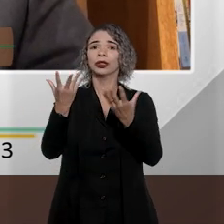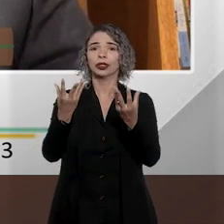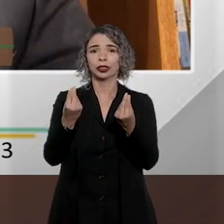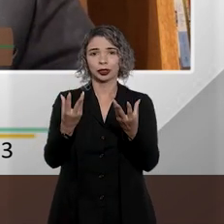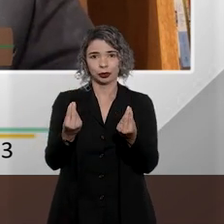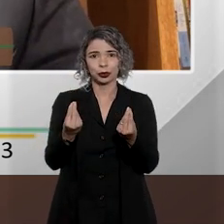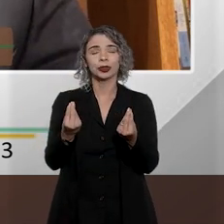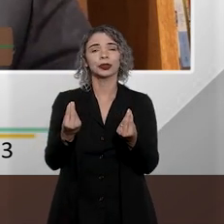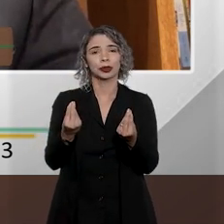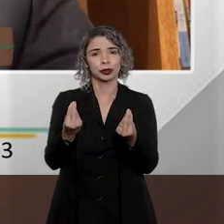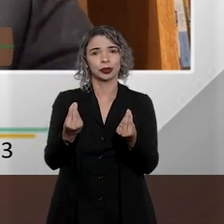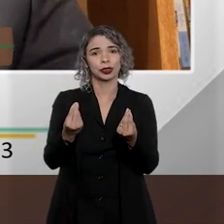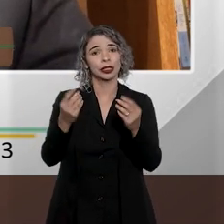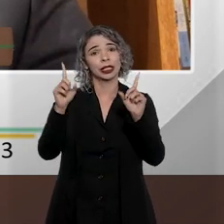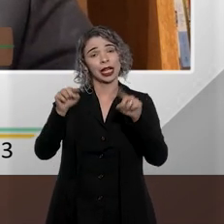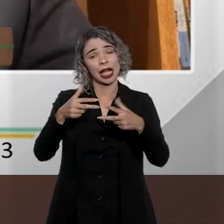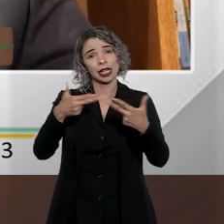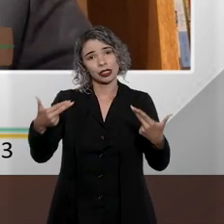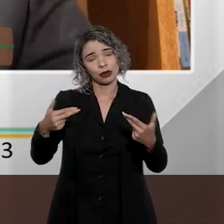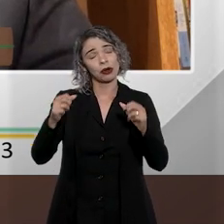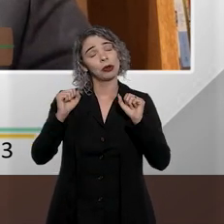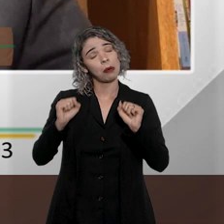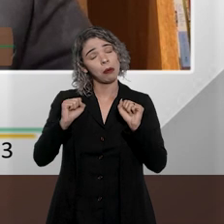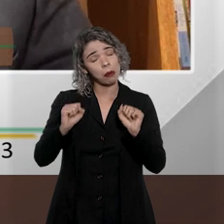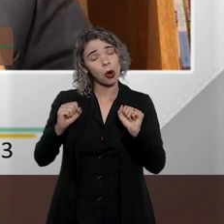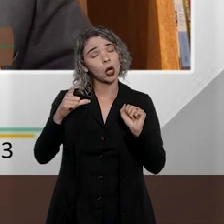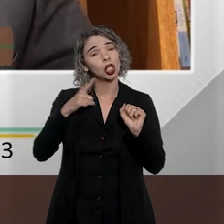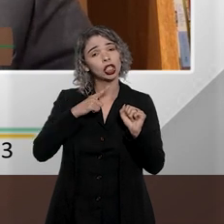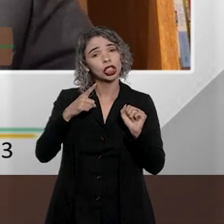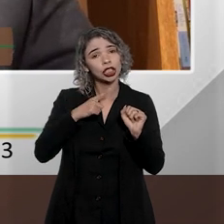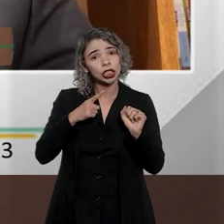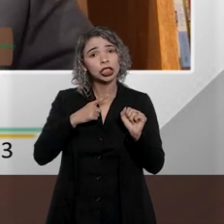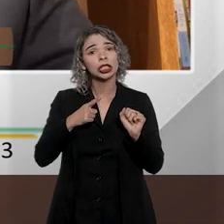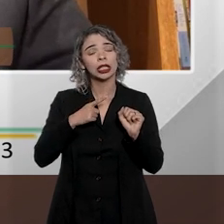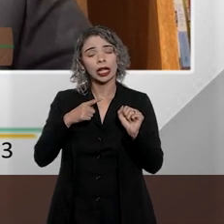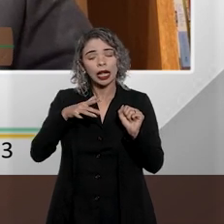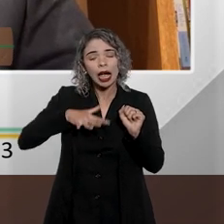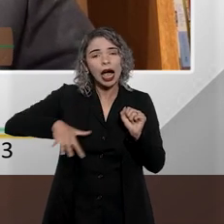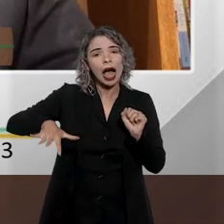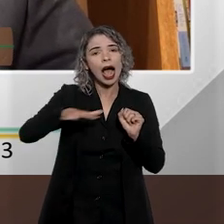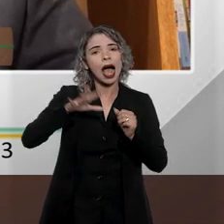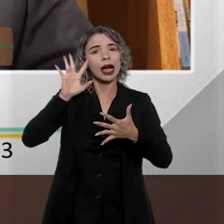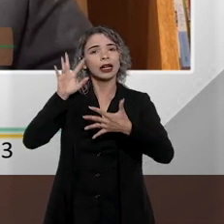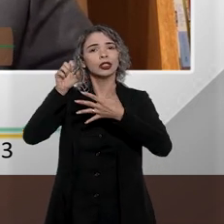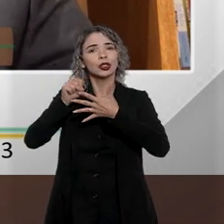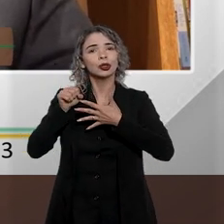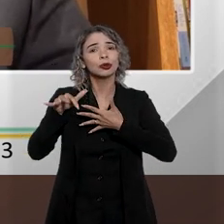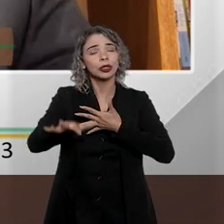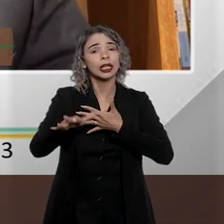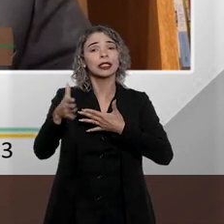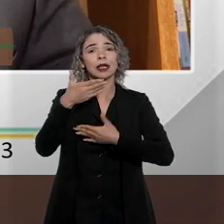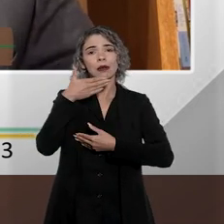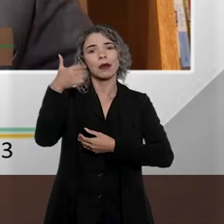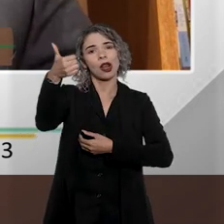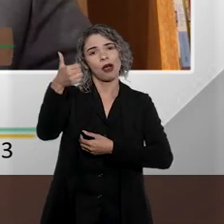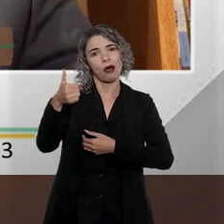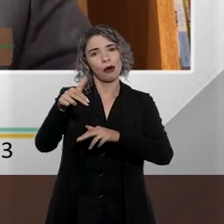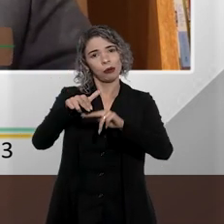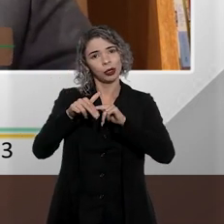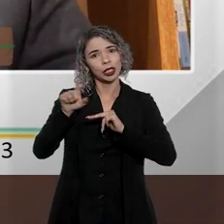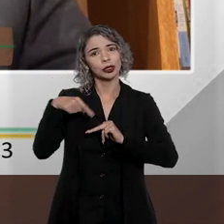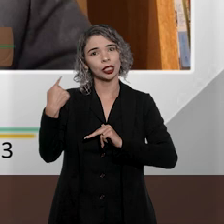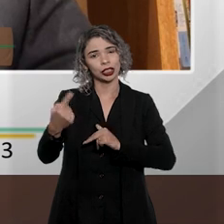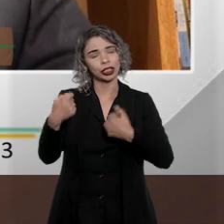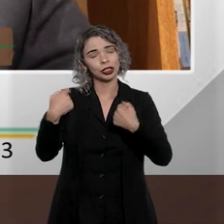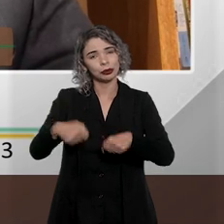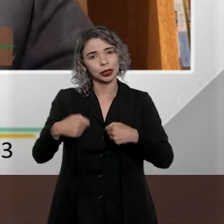um leading case que realmente pode abrir uma nova linha de frente na jurisprudência dos tribunais superiores e por essa razão a gente